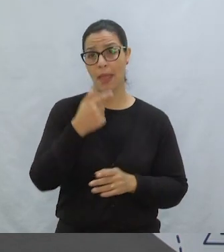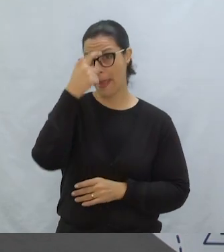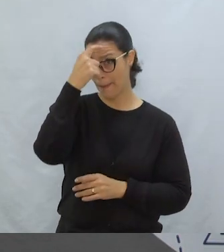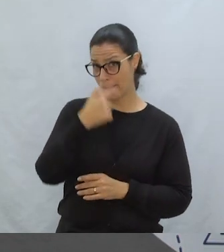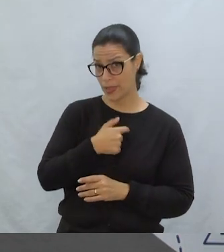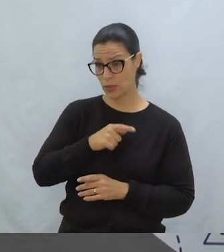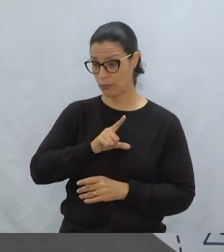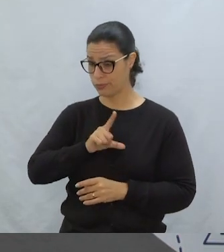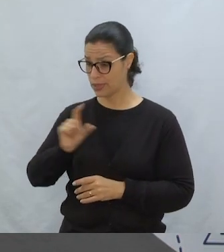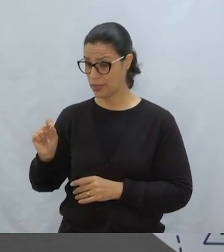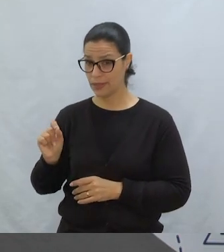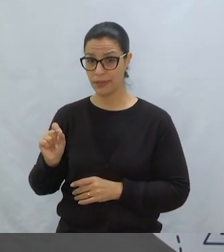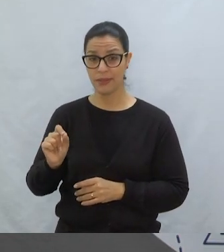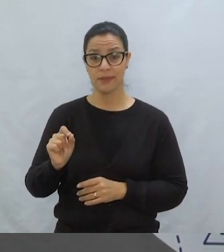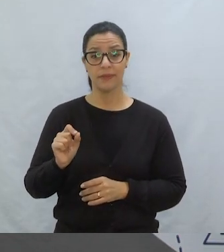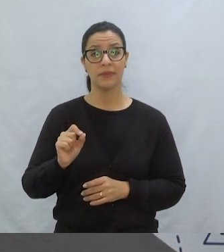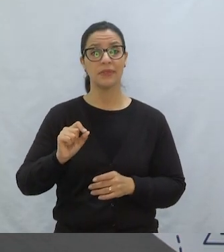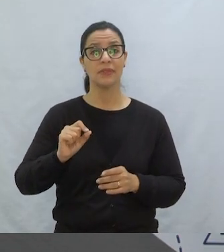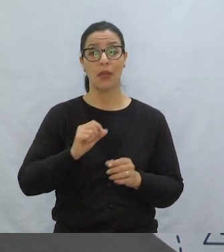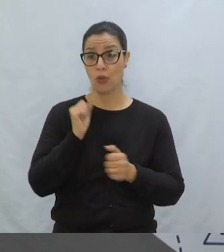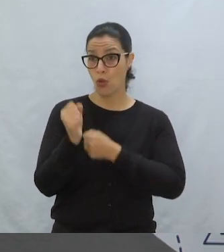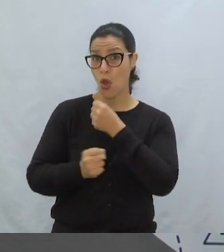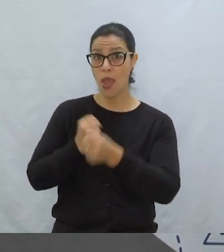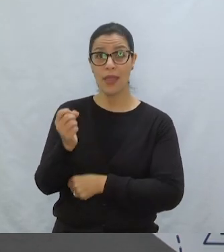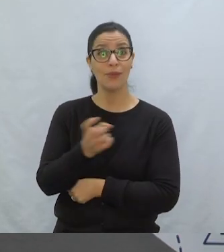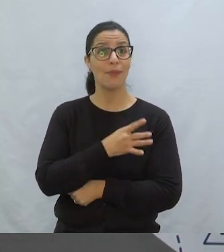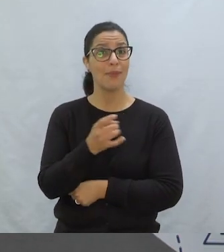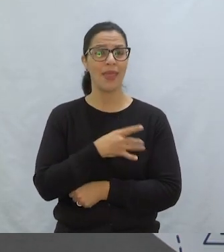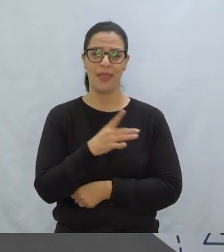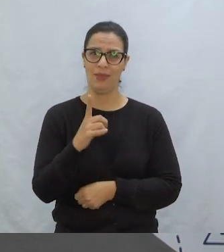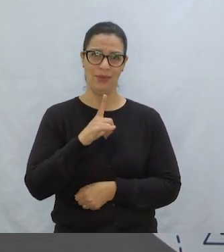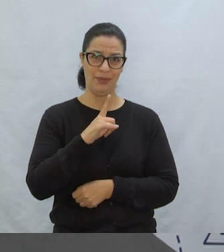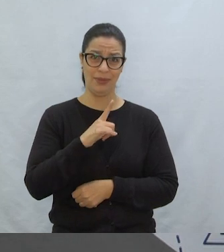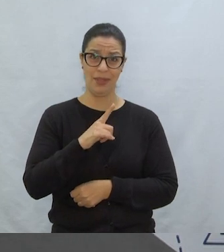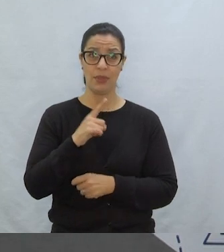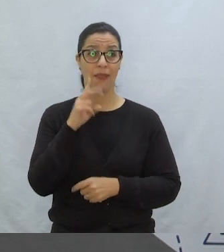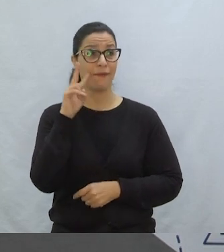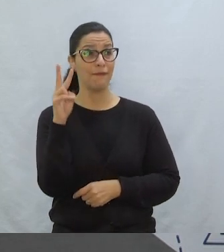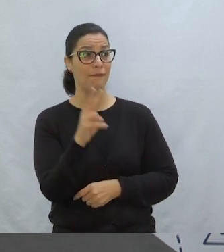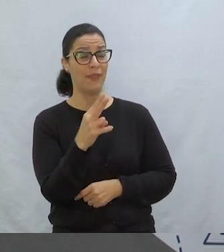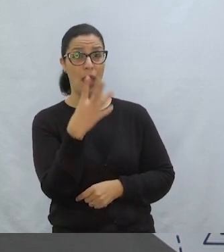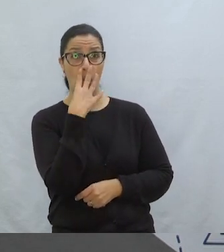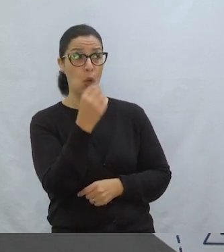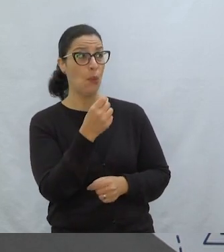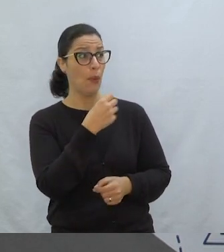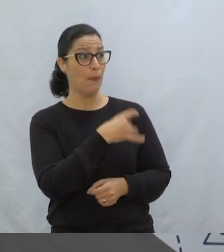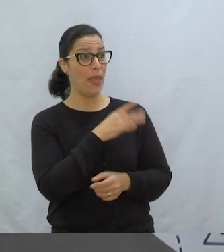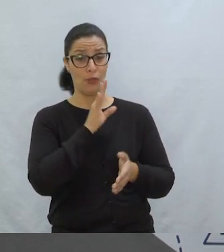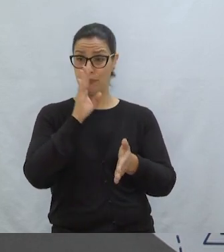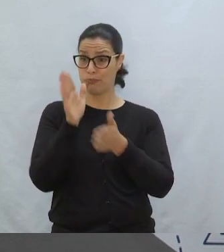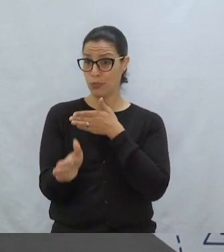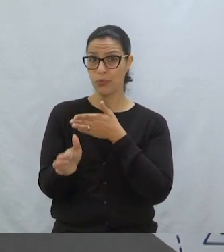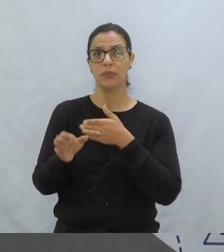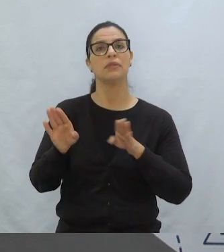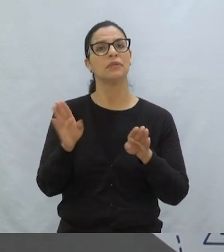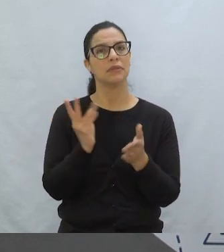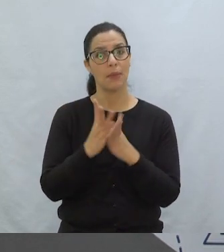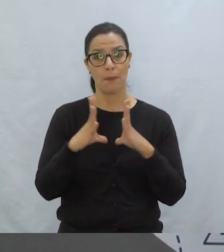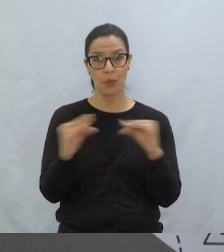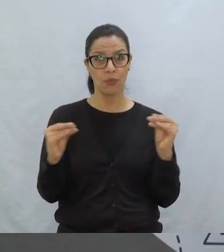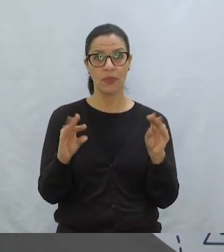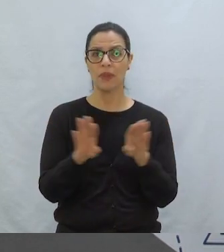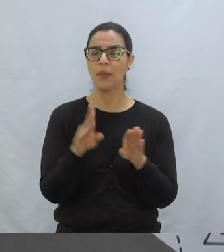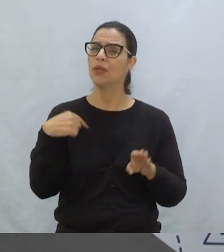O personagem saia dali Certo? Correndo de medo Só olhava pro lobo E já tinha medo